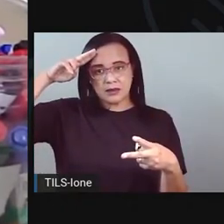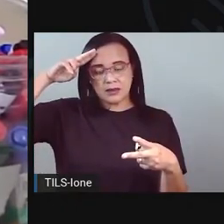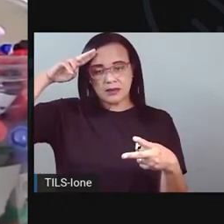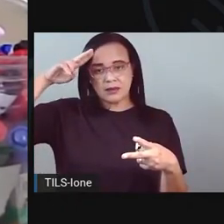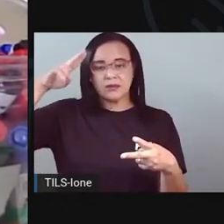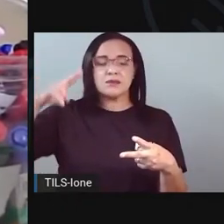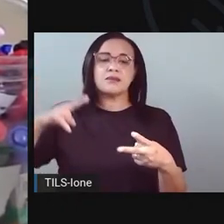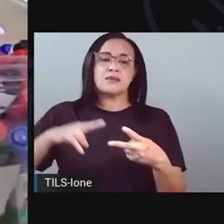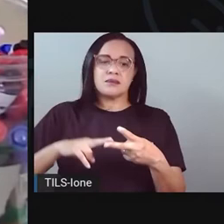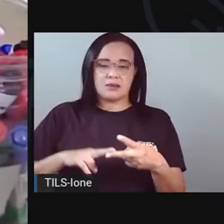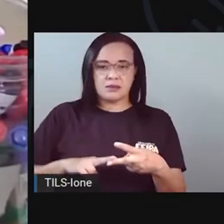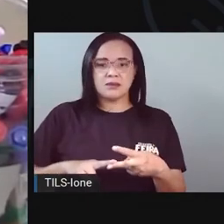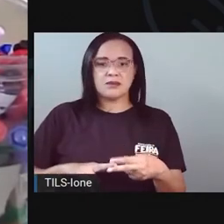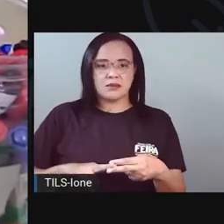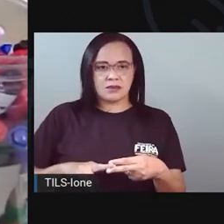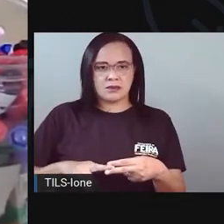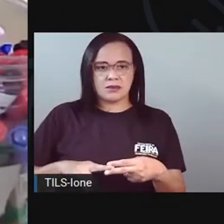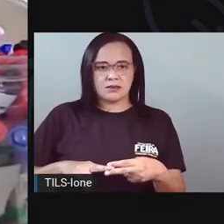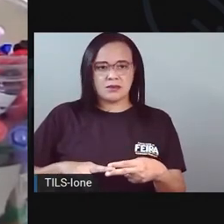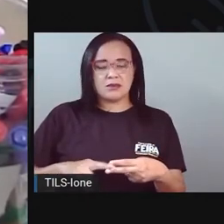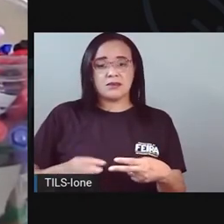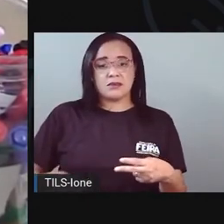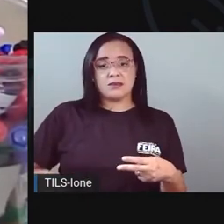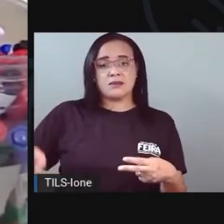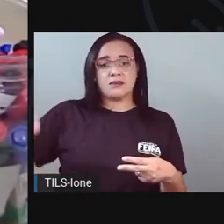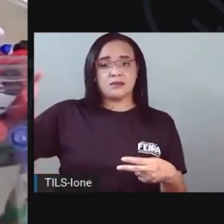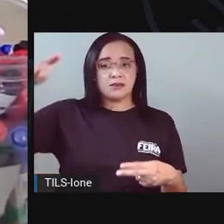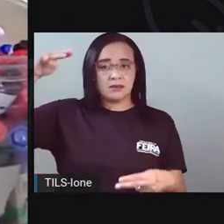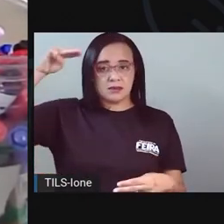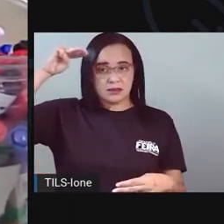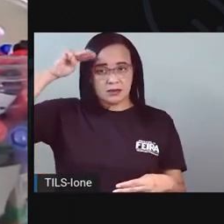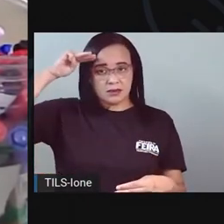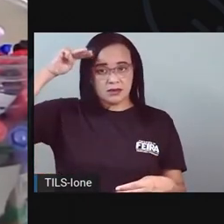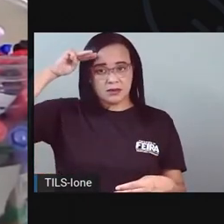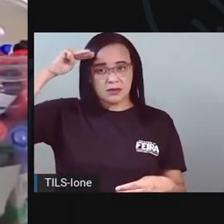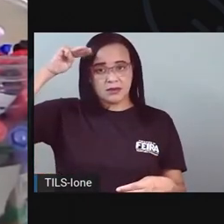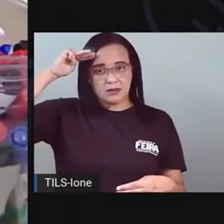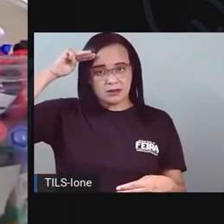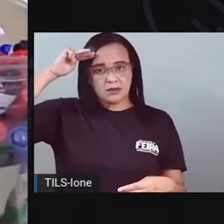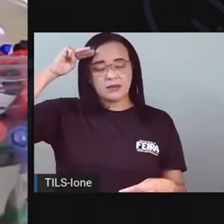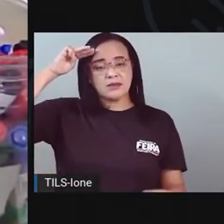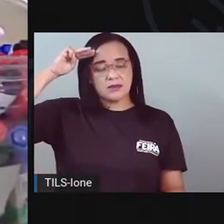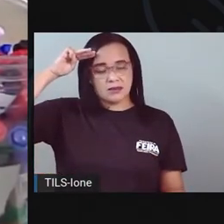Segunda-feira, ó. Aí eu vi um depois para quem? Terça, né?